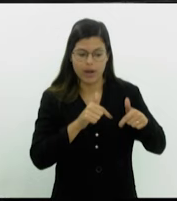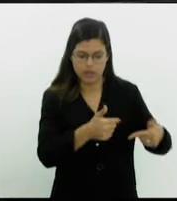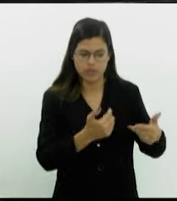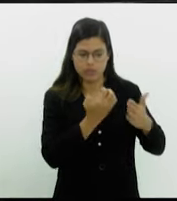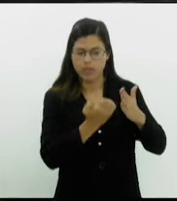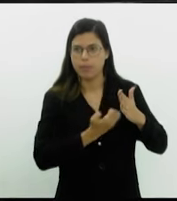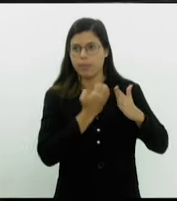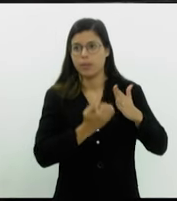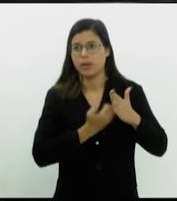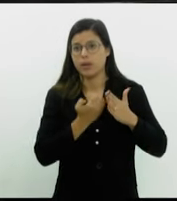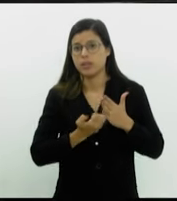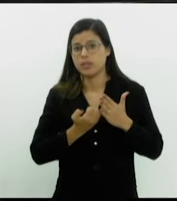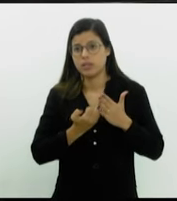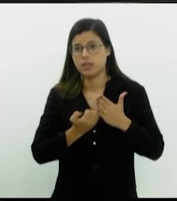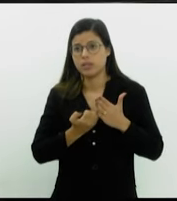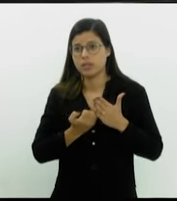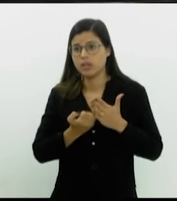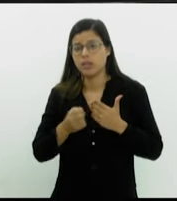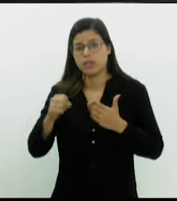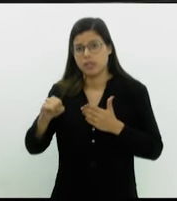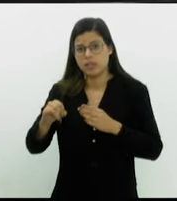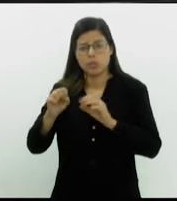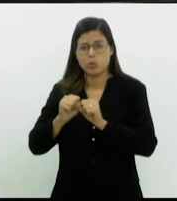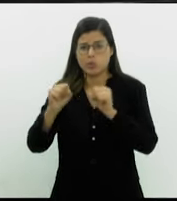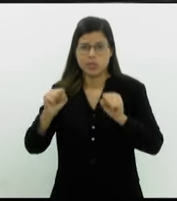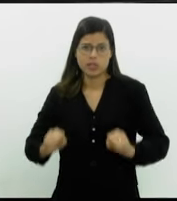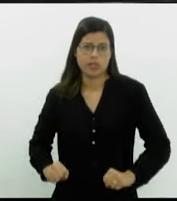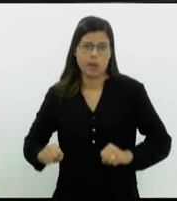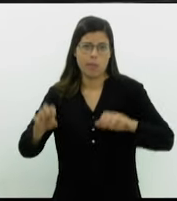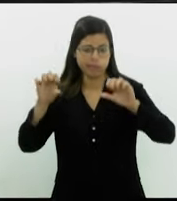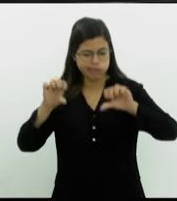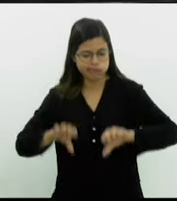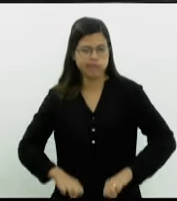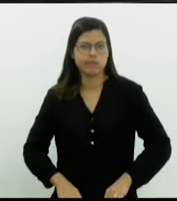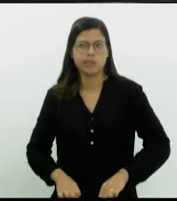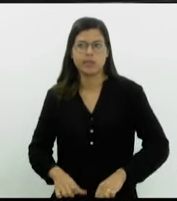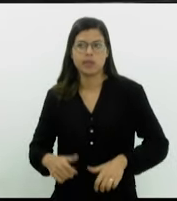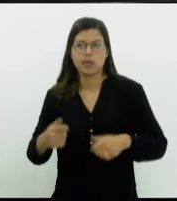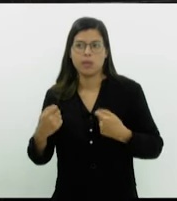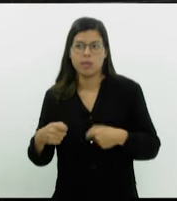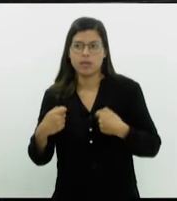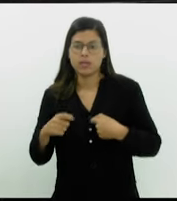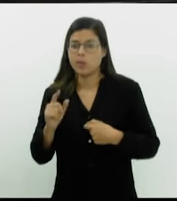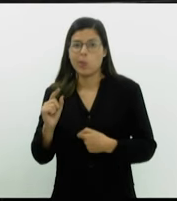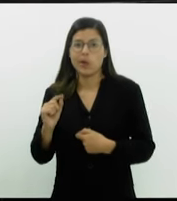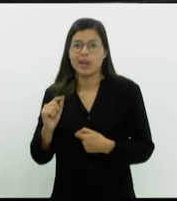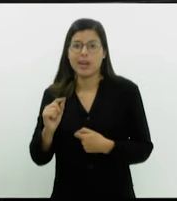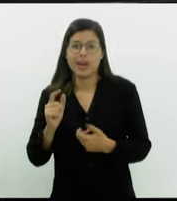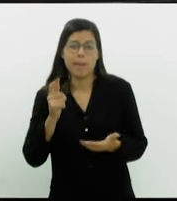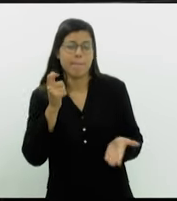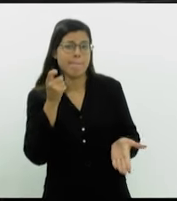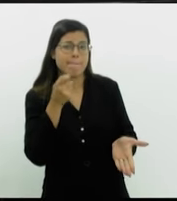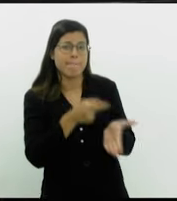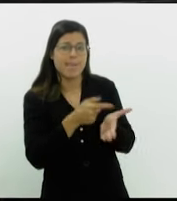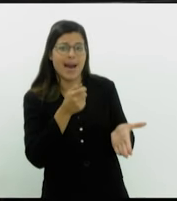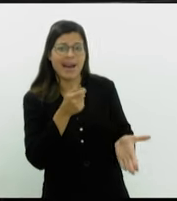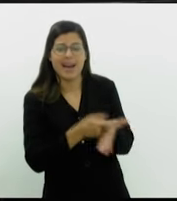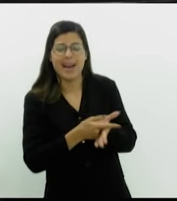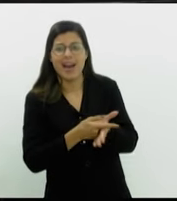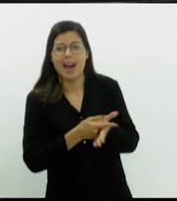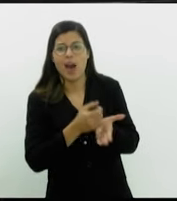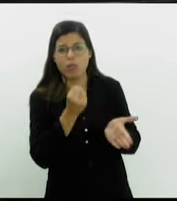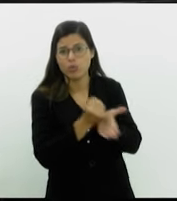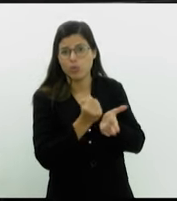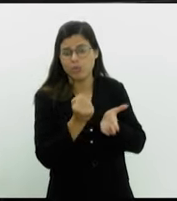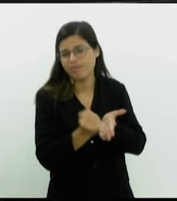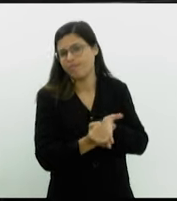desde que o sistema entre falência, vai ter que bancar a folha dos empregados seletistas que